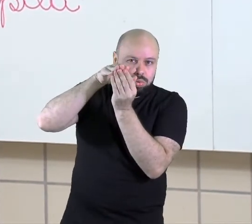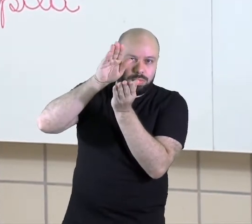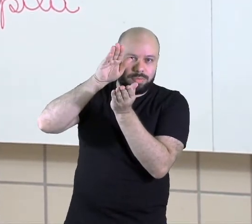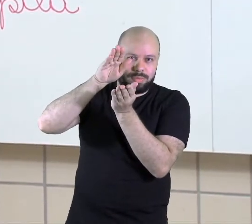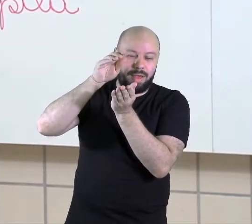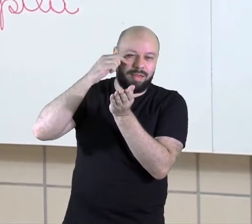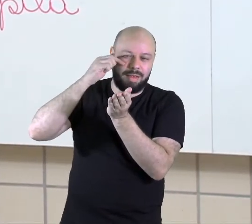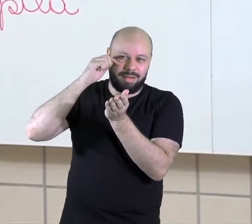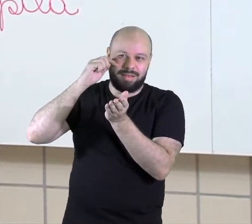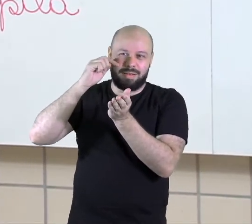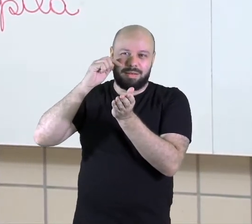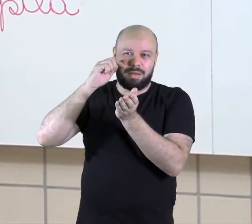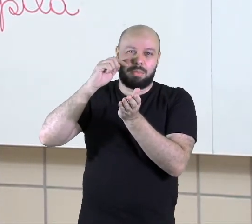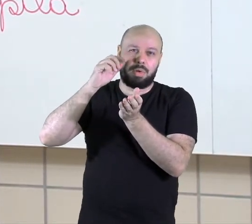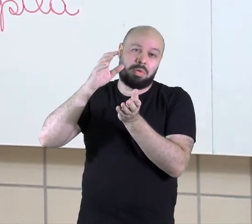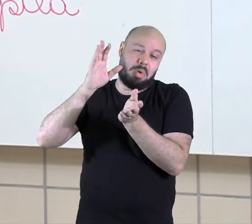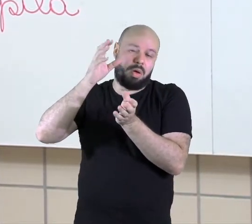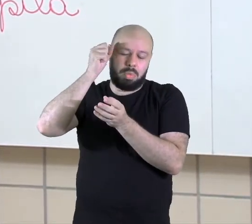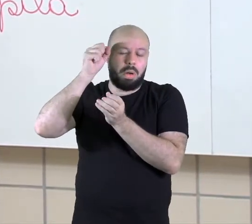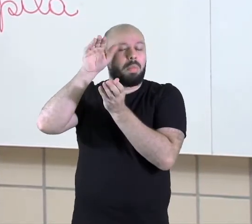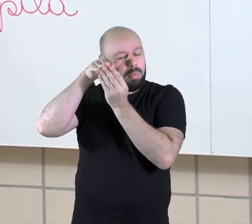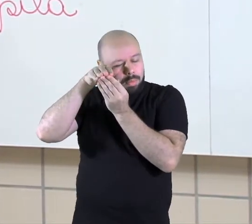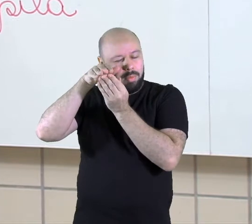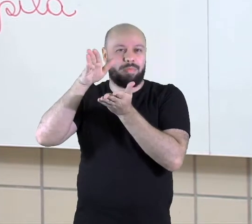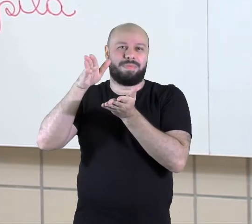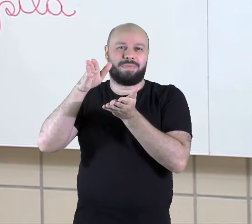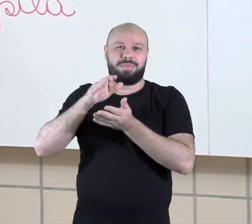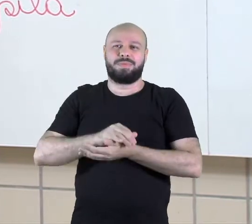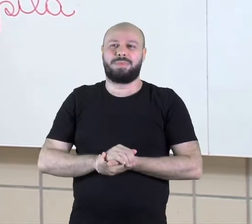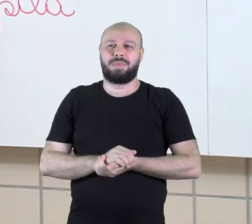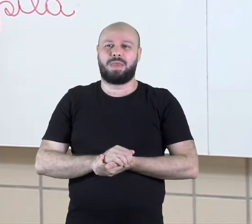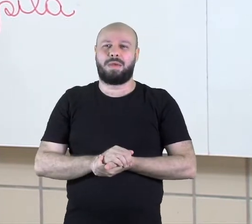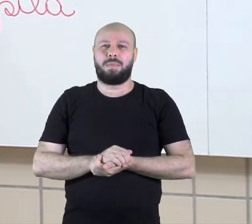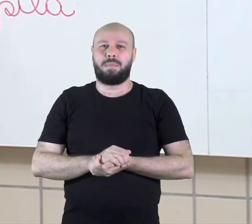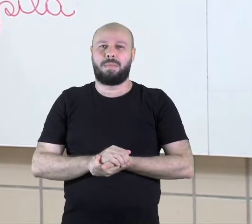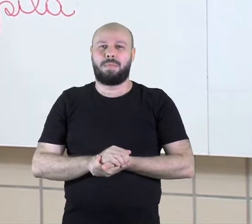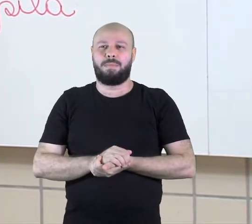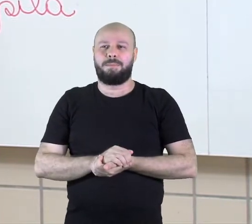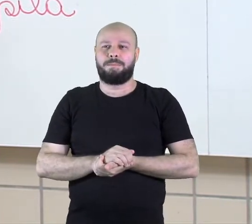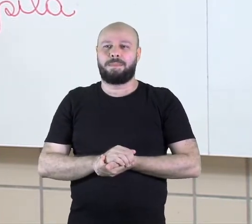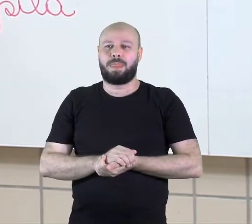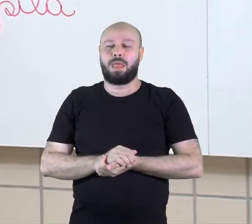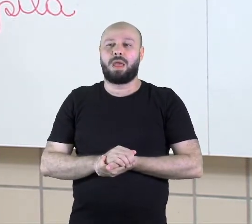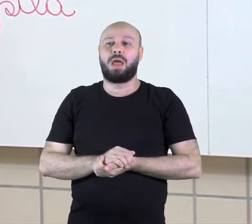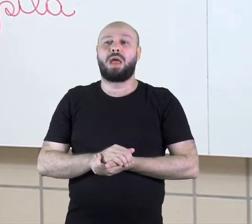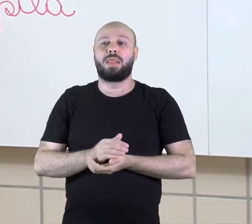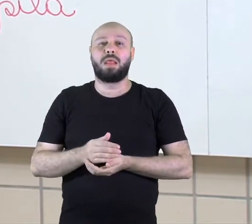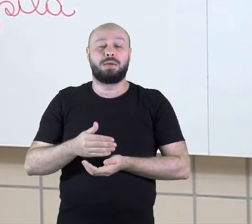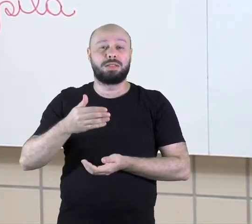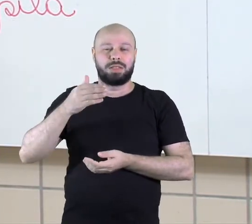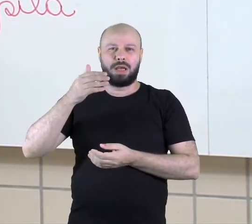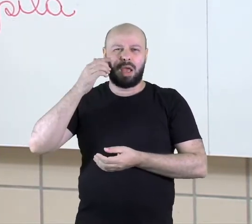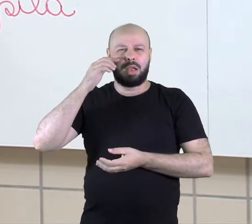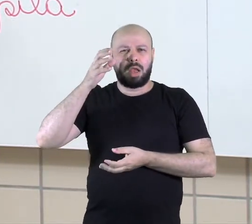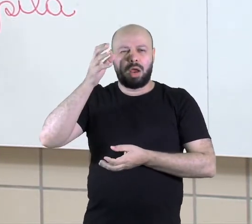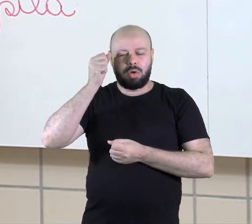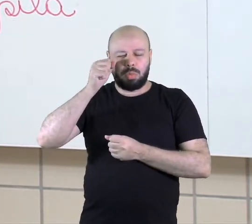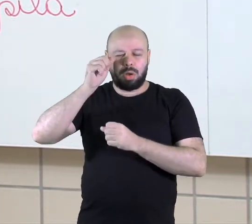fecha. Quando eu estou dormindo, o olho fecha. Essa parte da pálpebra, ó, ela fecha aqui,